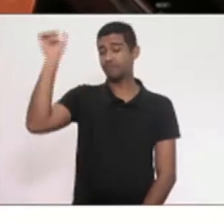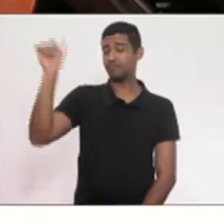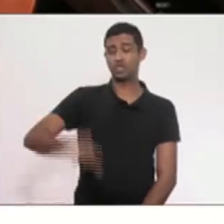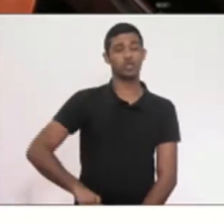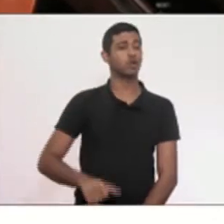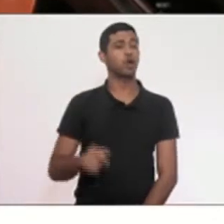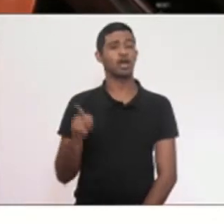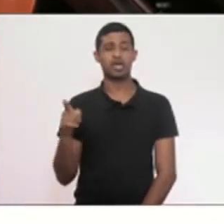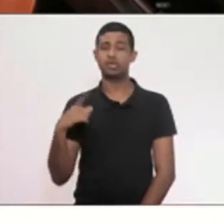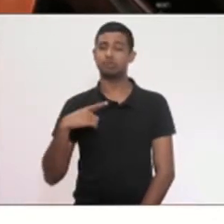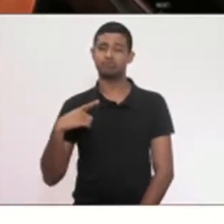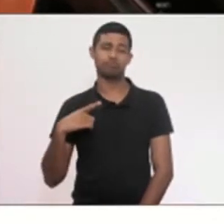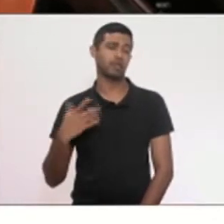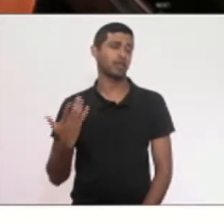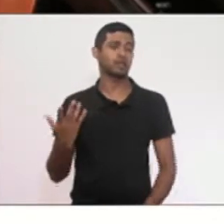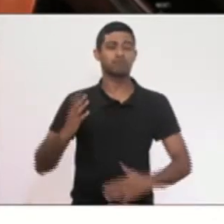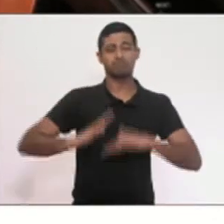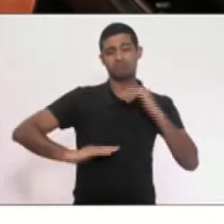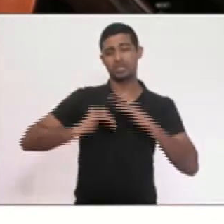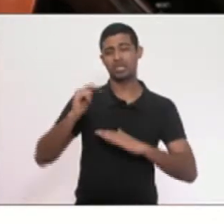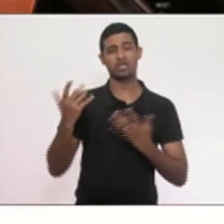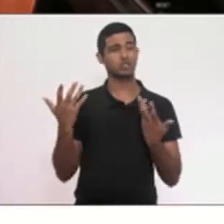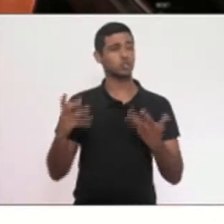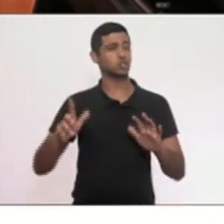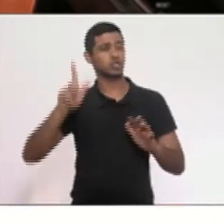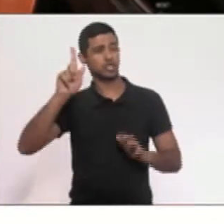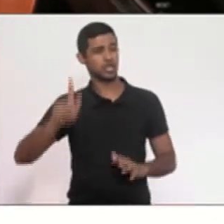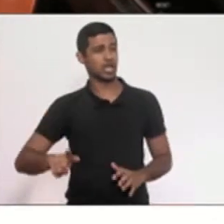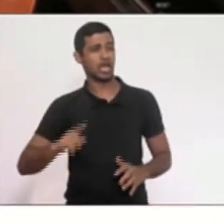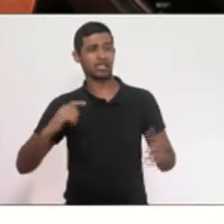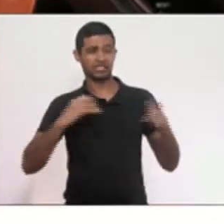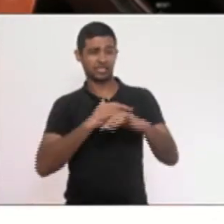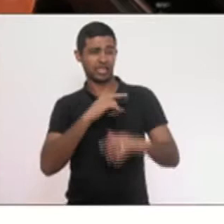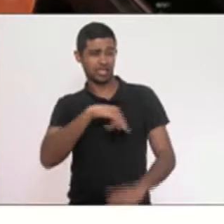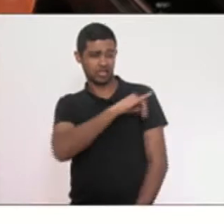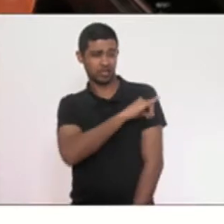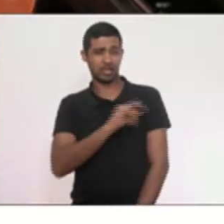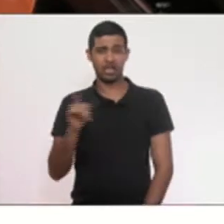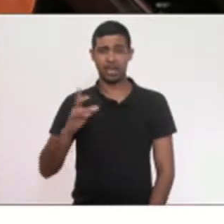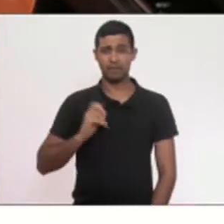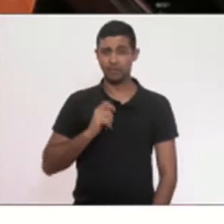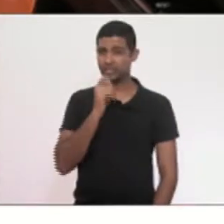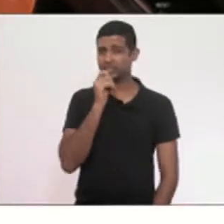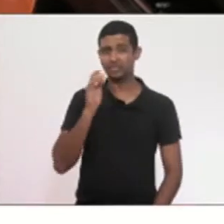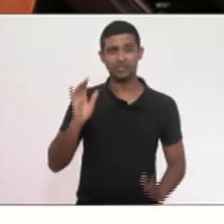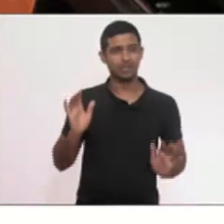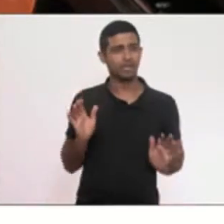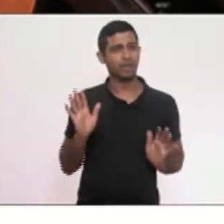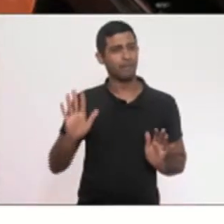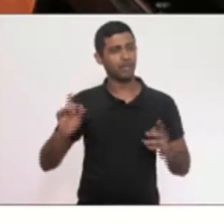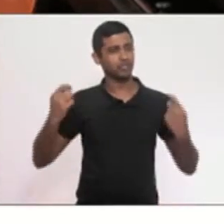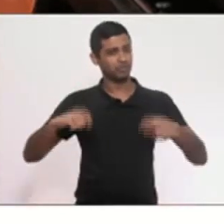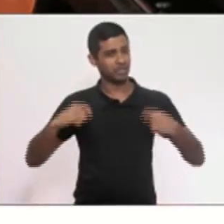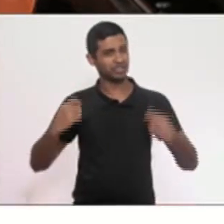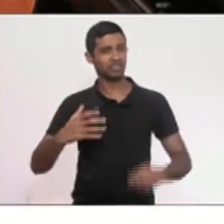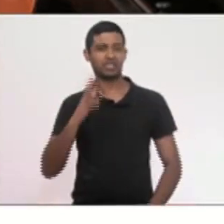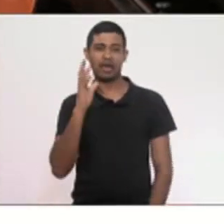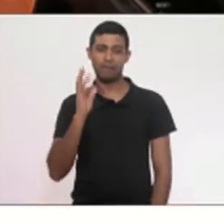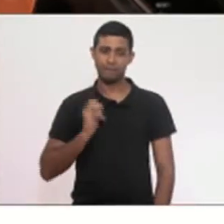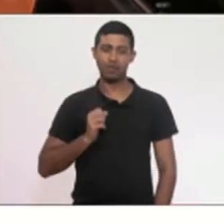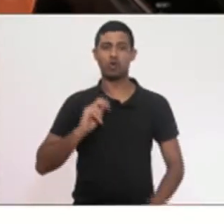incompetência, que ele não queira gerir a cidade, que não tem amor pela cidade, mas pelo menos tem amor com o ser humano,